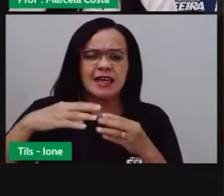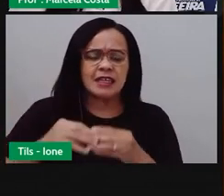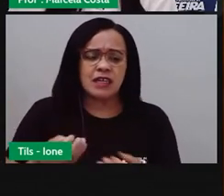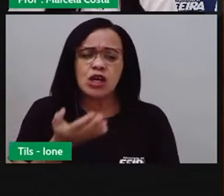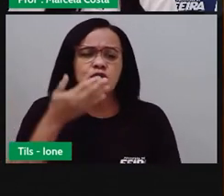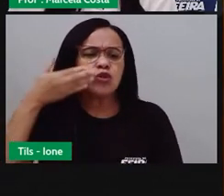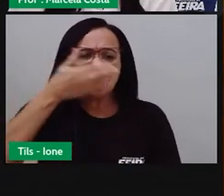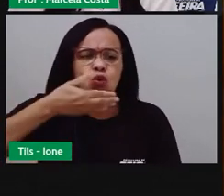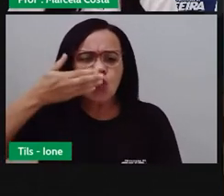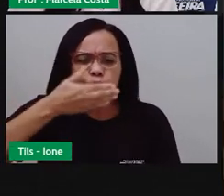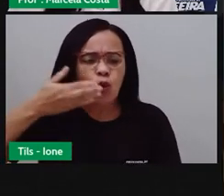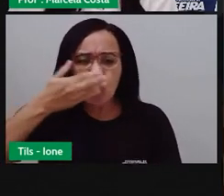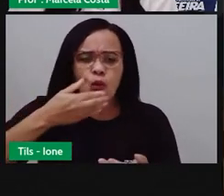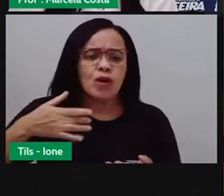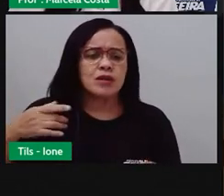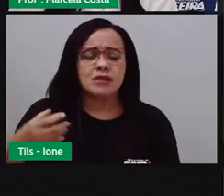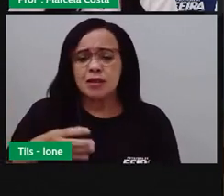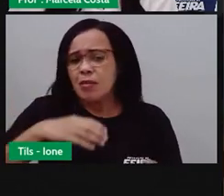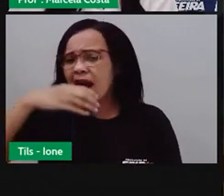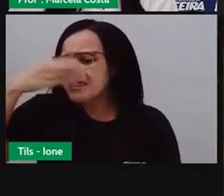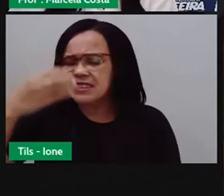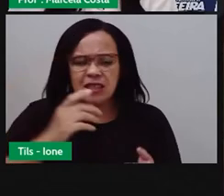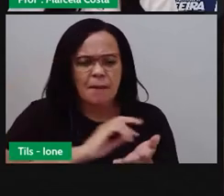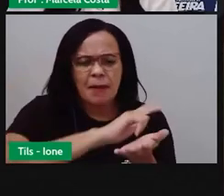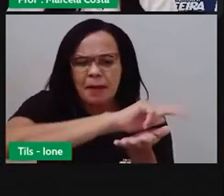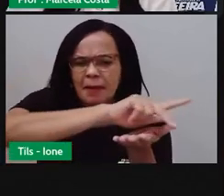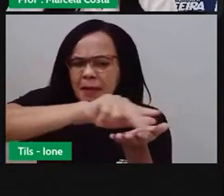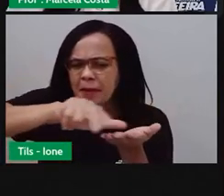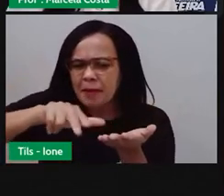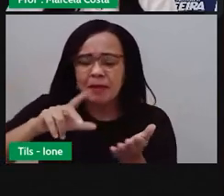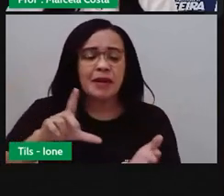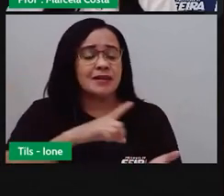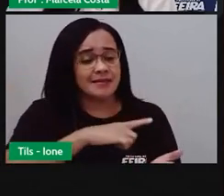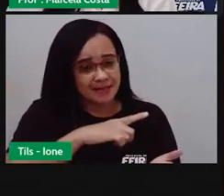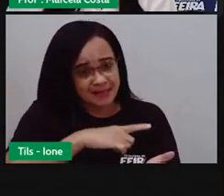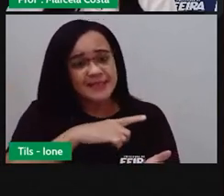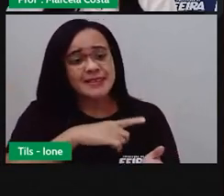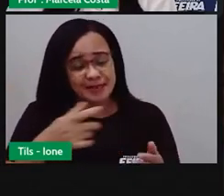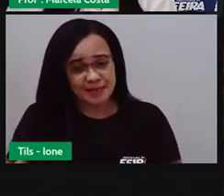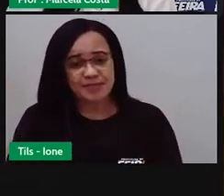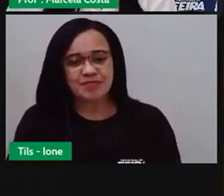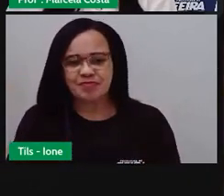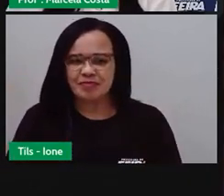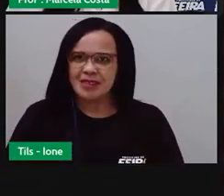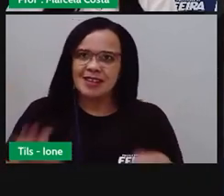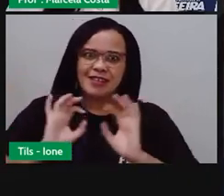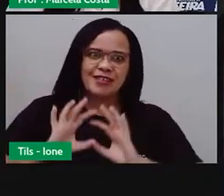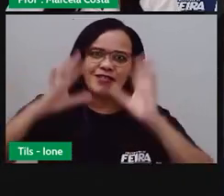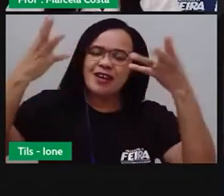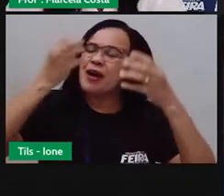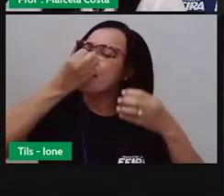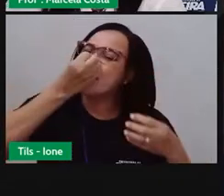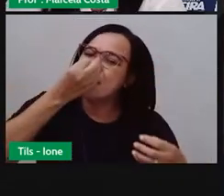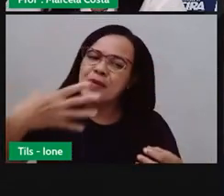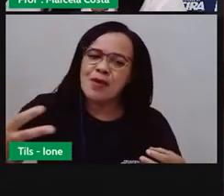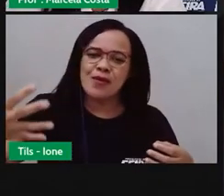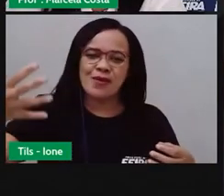cozido, maçã do amor e muito mais. É como se diz por aqui, eita festa boa, menina!